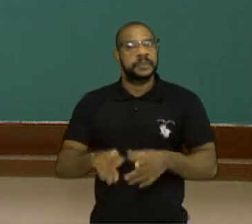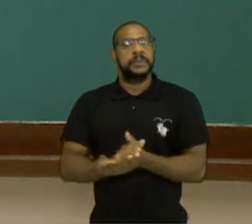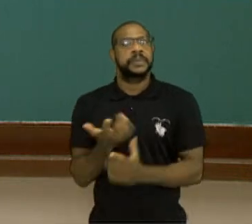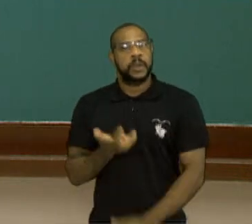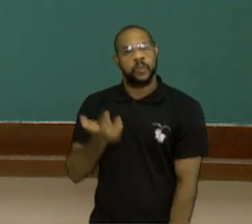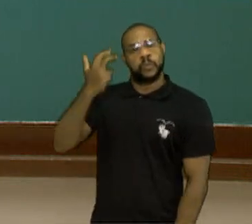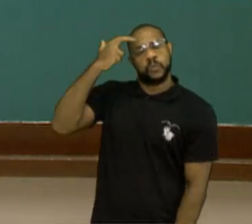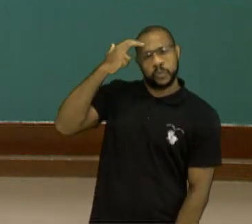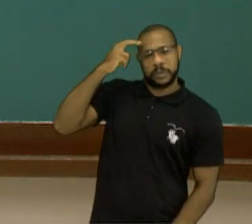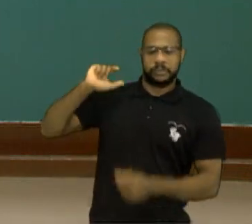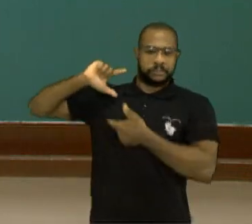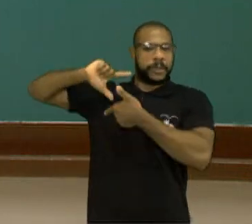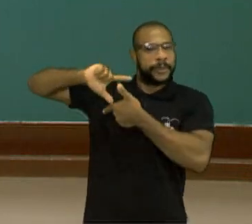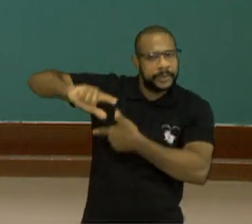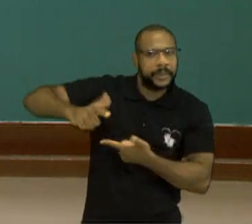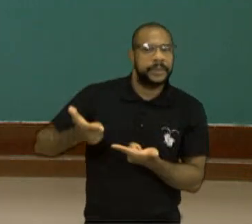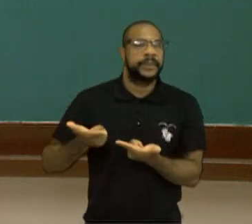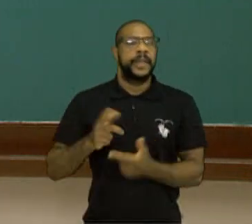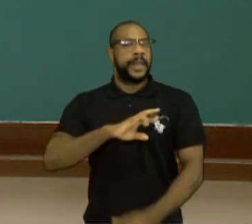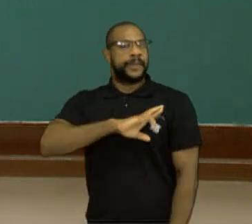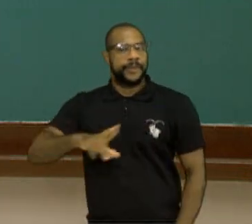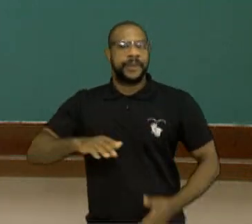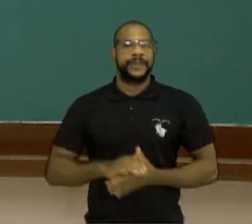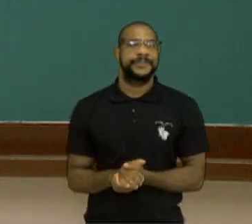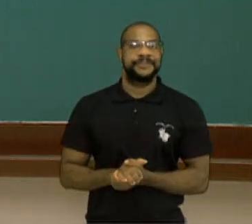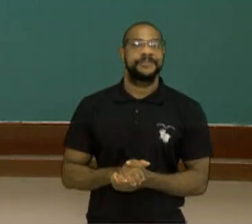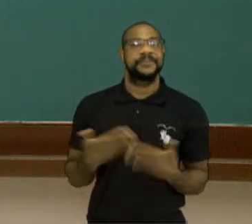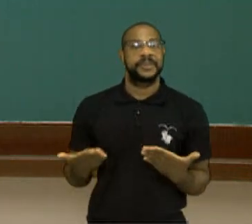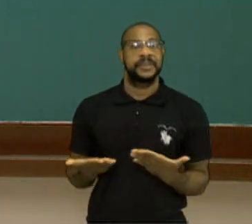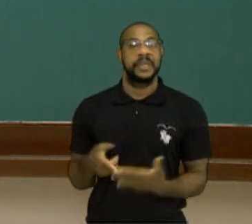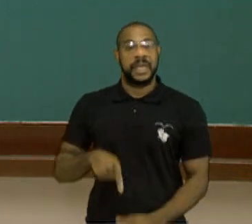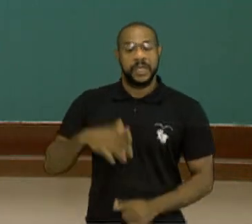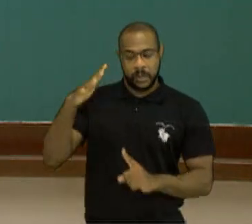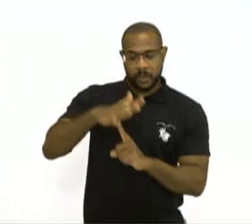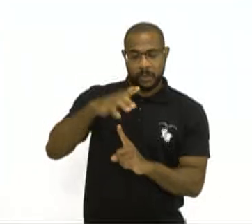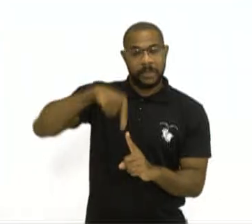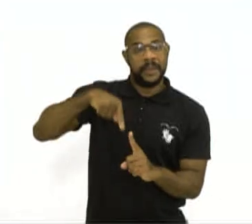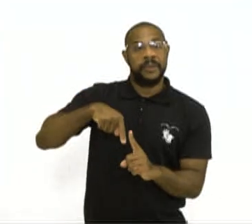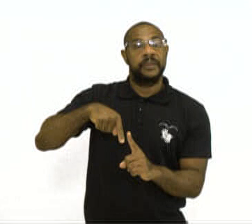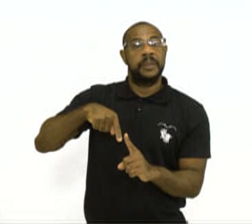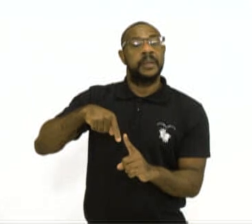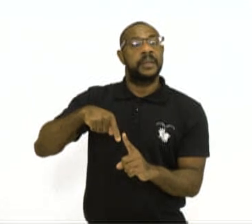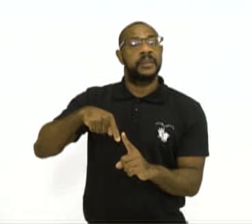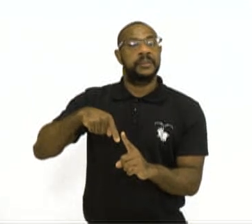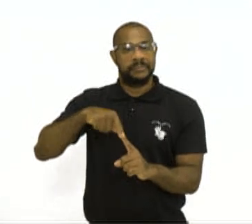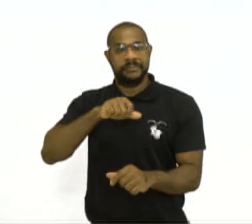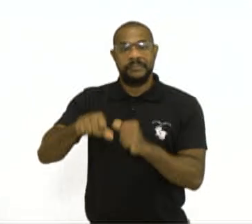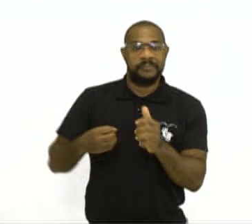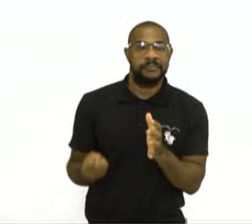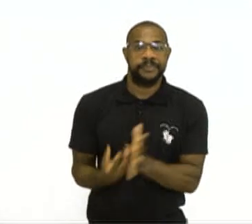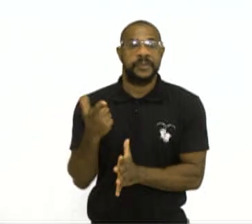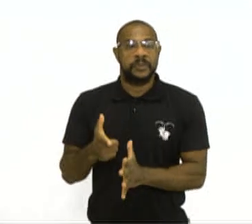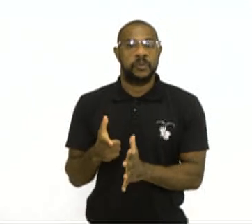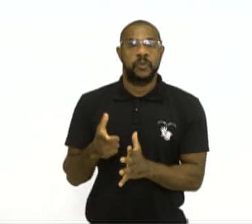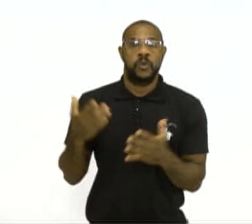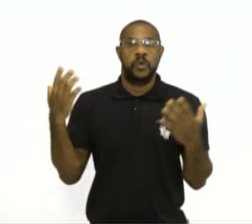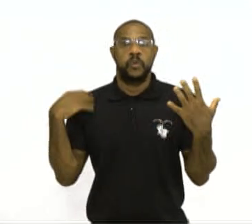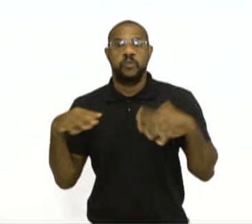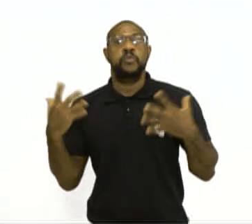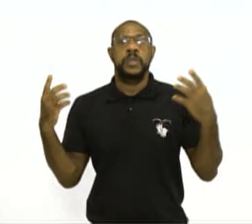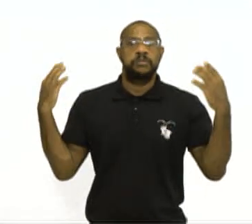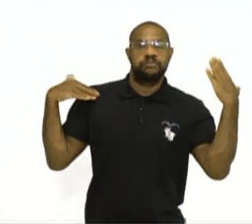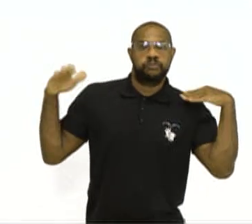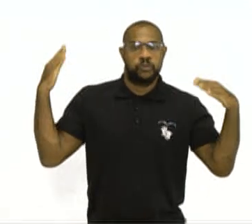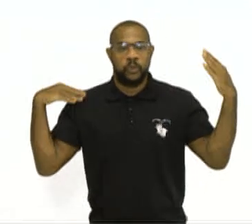cultura, da tradição religiosa. O estado do Paraná tornou-se uma rota do turismo religioso